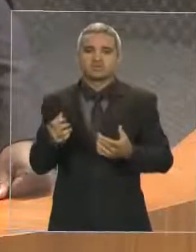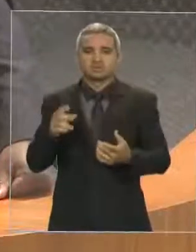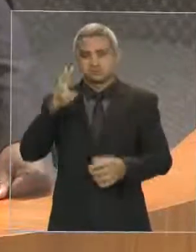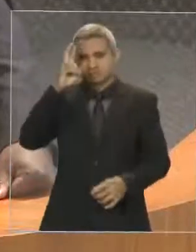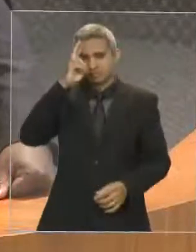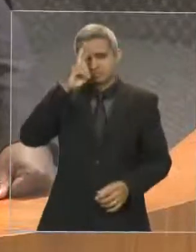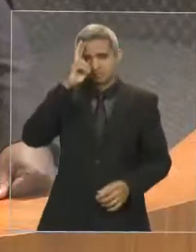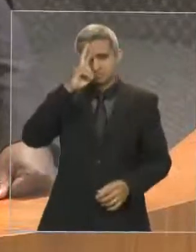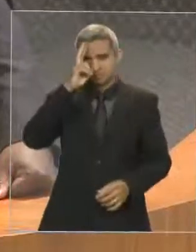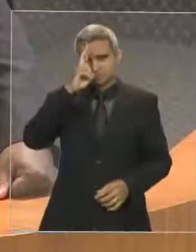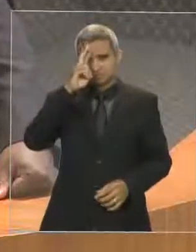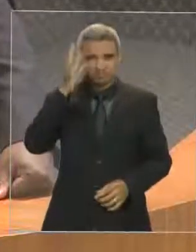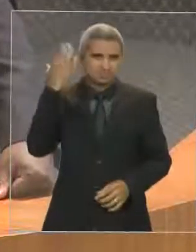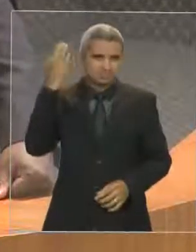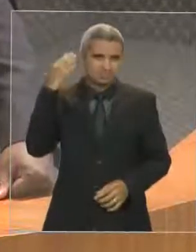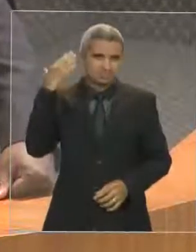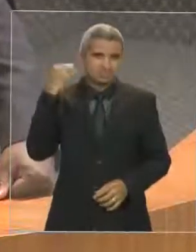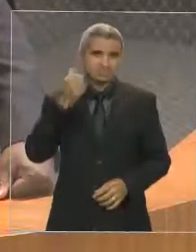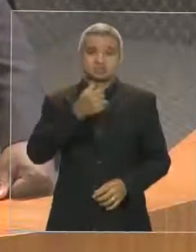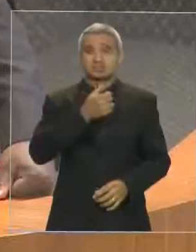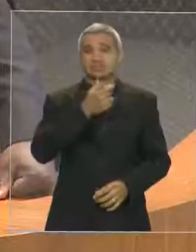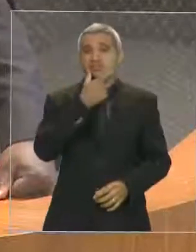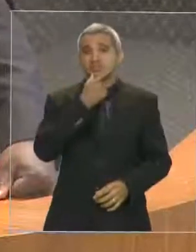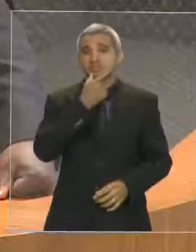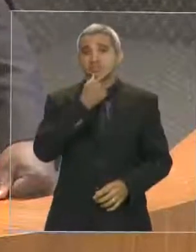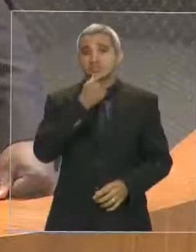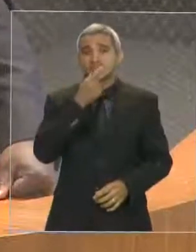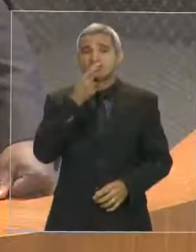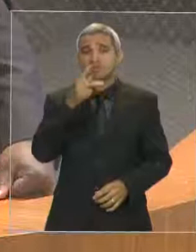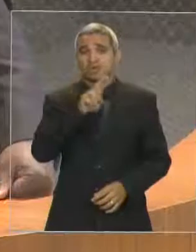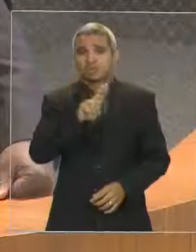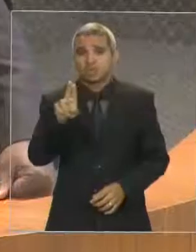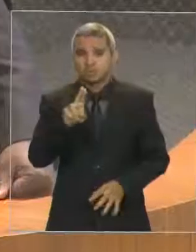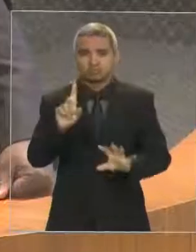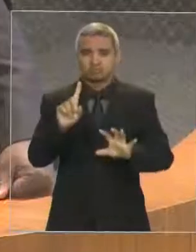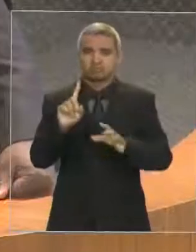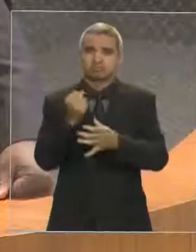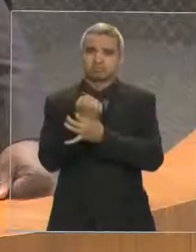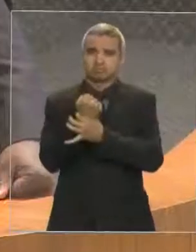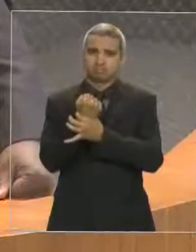corporação, me reclamava muito isso, não vou citar o nome dele aqui por questão de segurança.